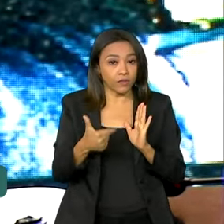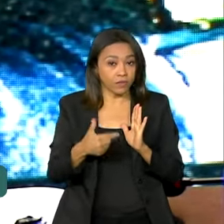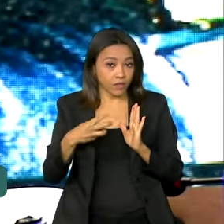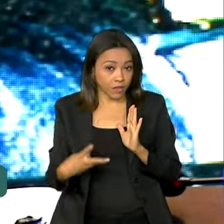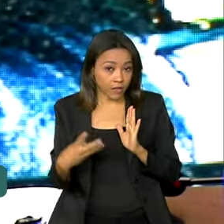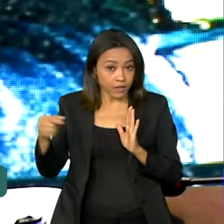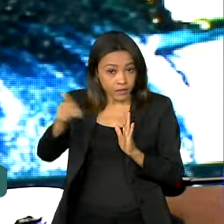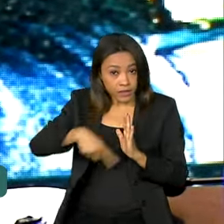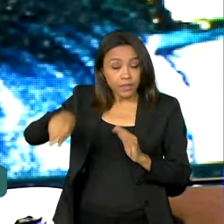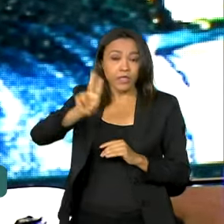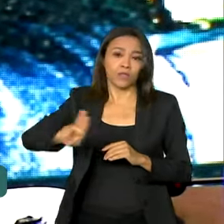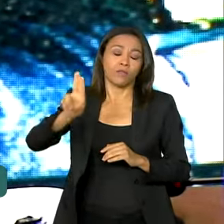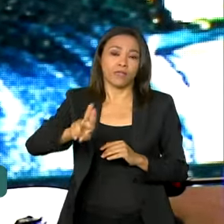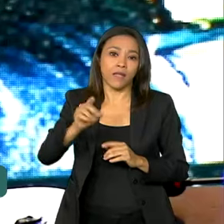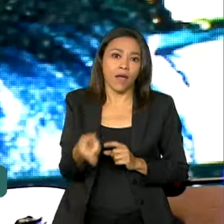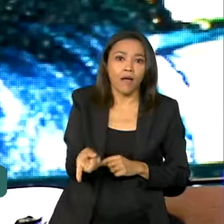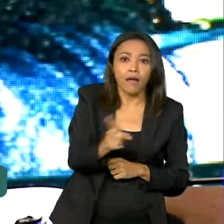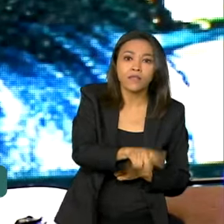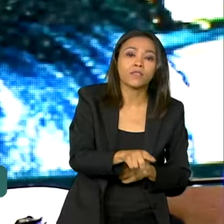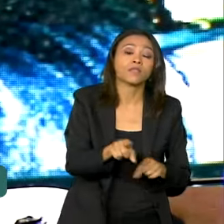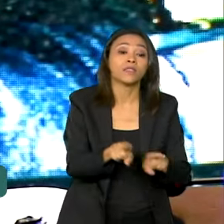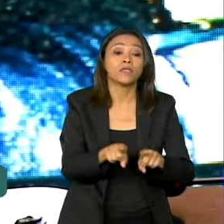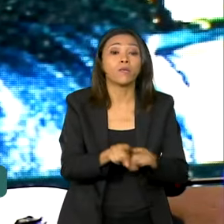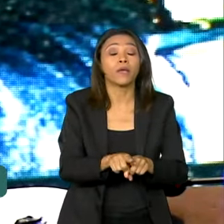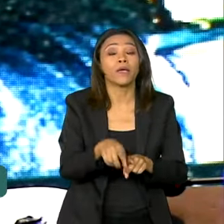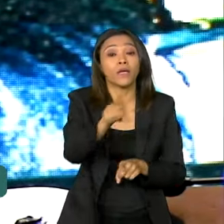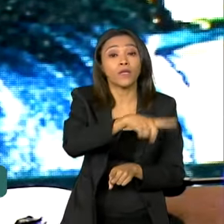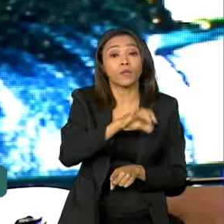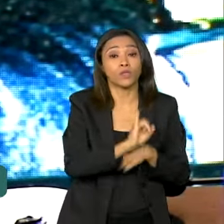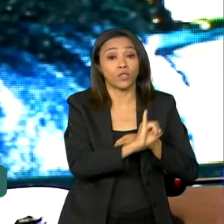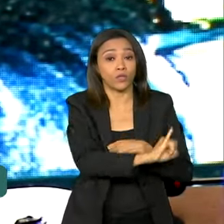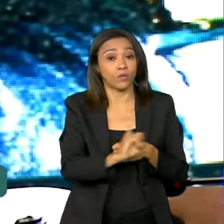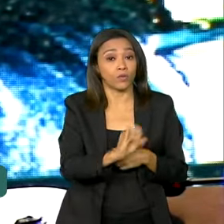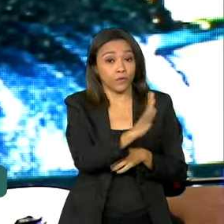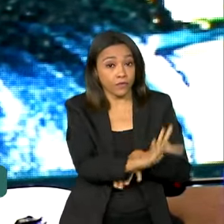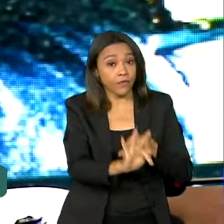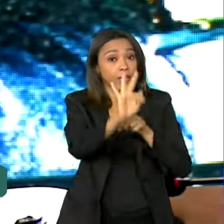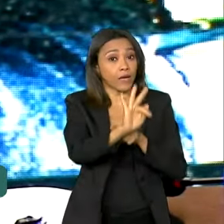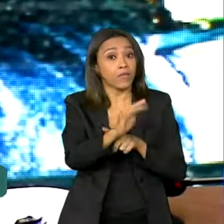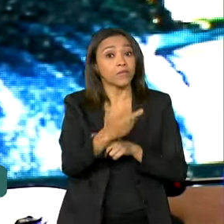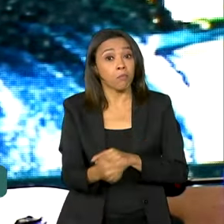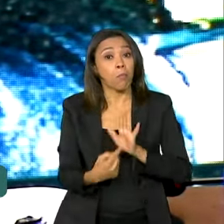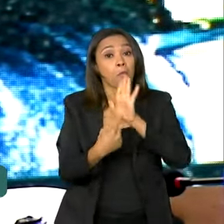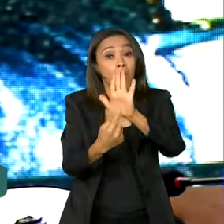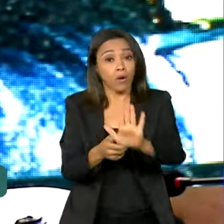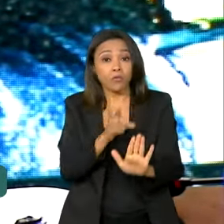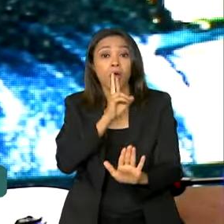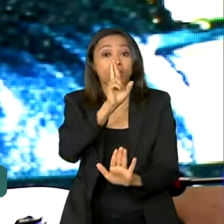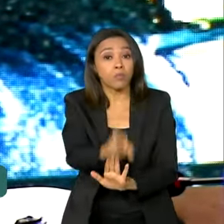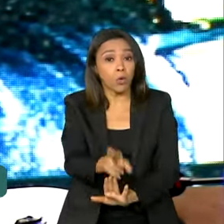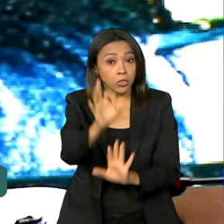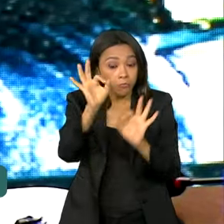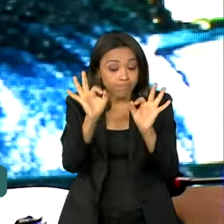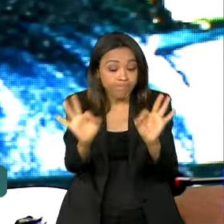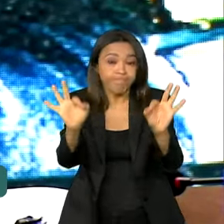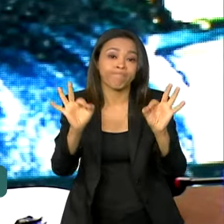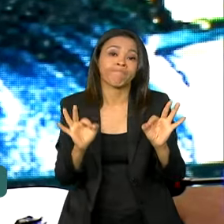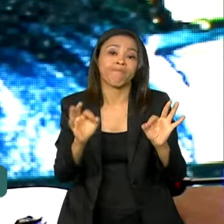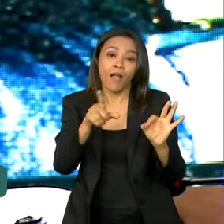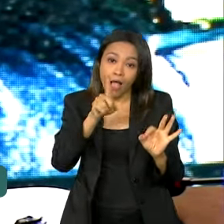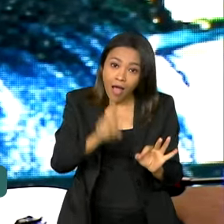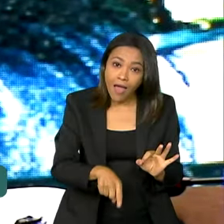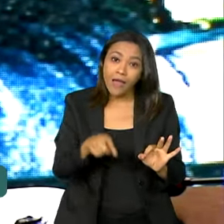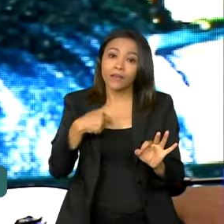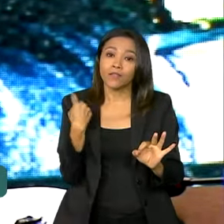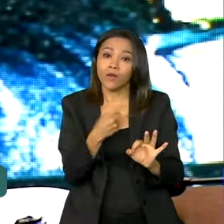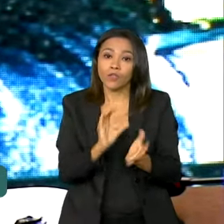universidades, a recomposição, tanto das universidades como dos institutos, ela mostra resultados imediatos. É uma correlação direta que a gente tem